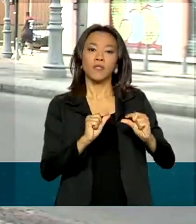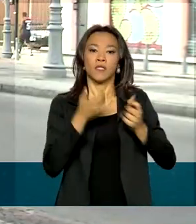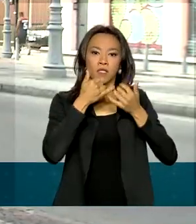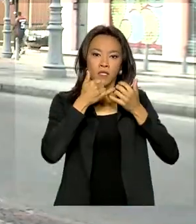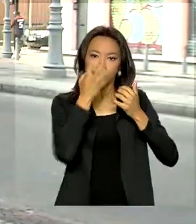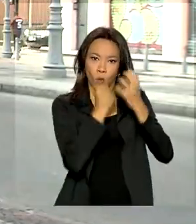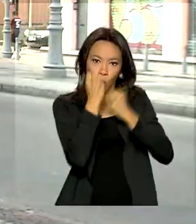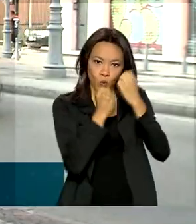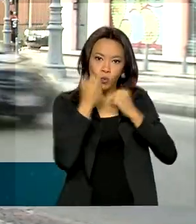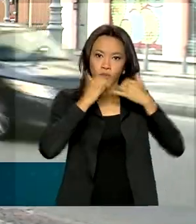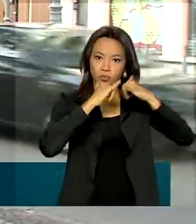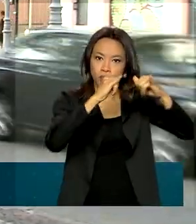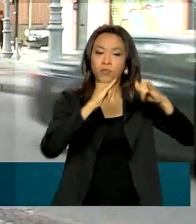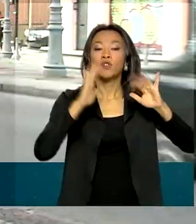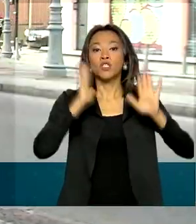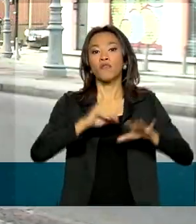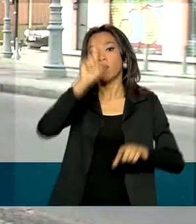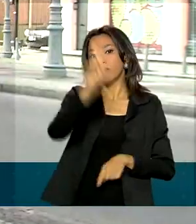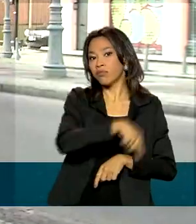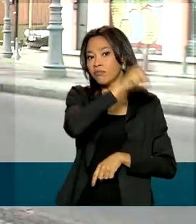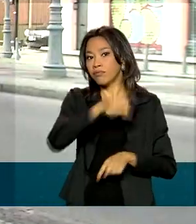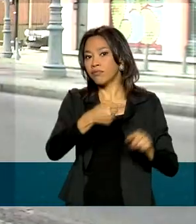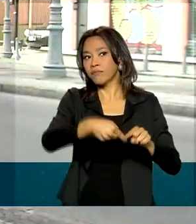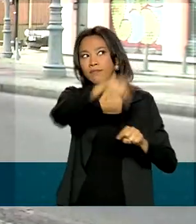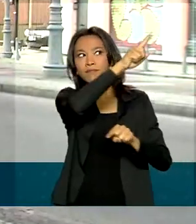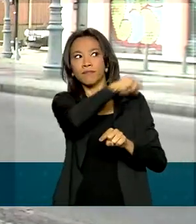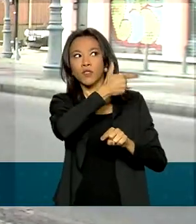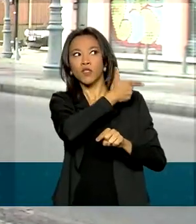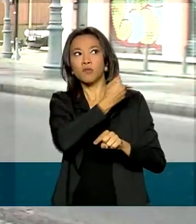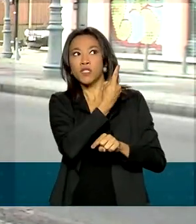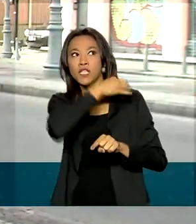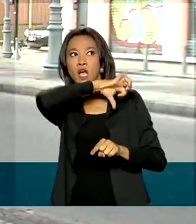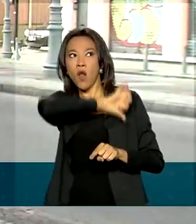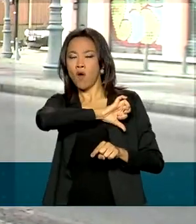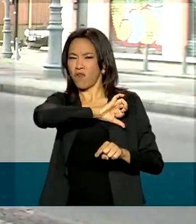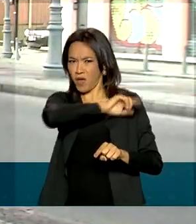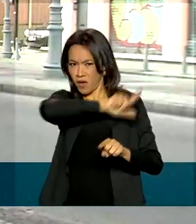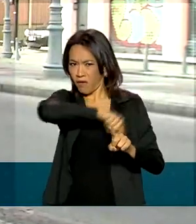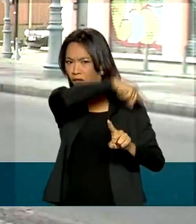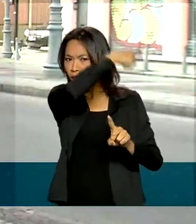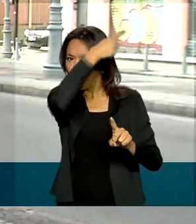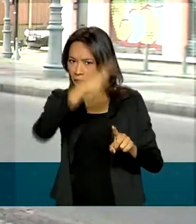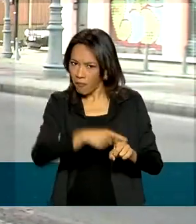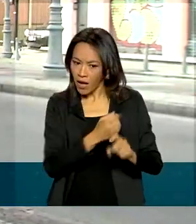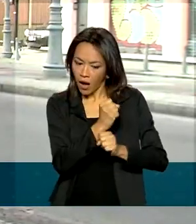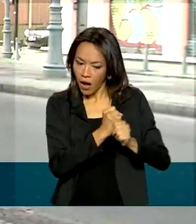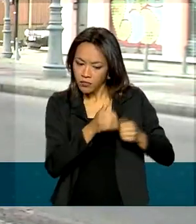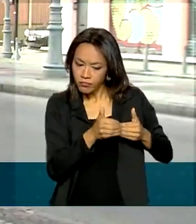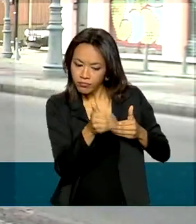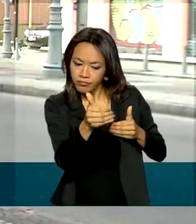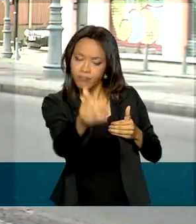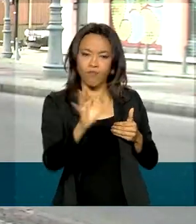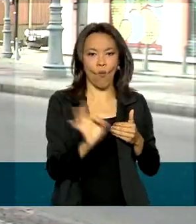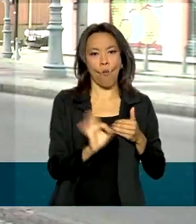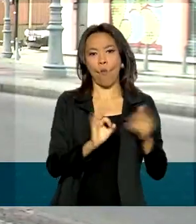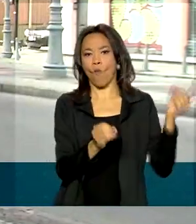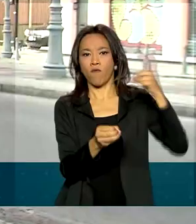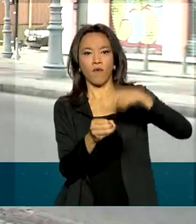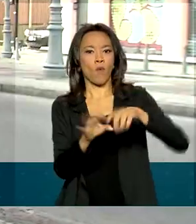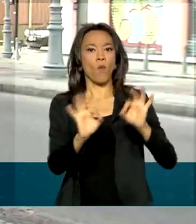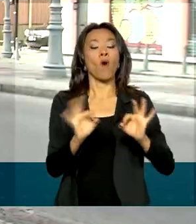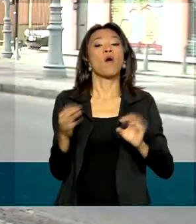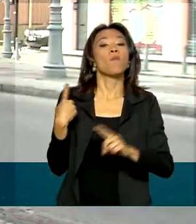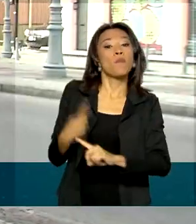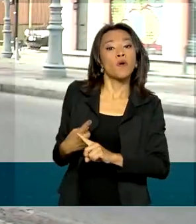2019 pelo presidente Jair Bolsonaro e não deve voltar a ser adotado nos próximos anos. Isso porque um estudo feito